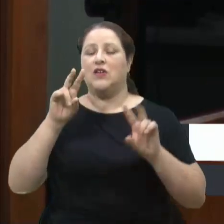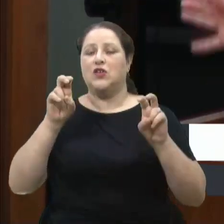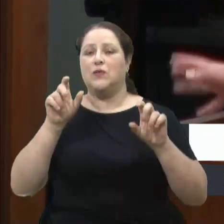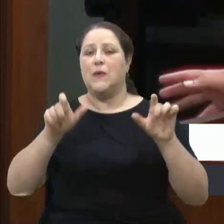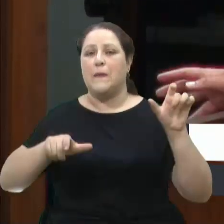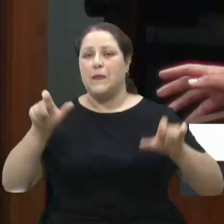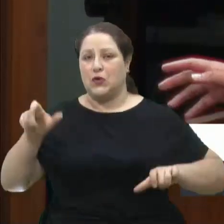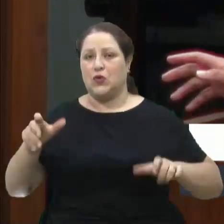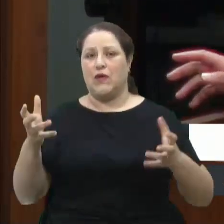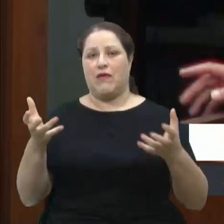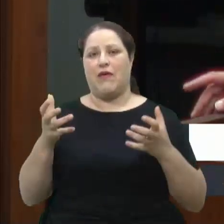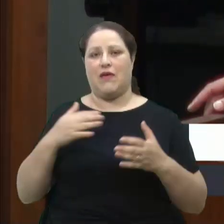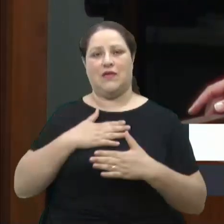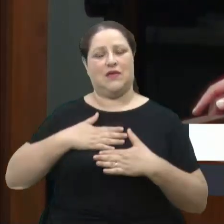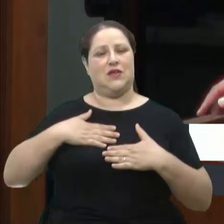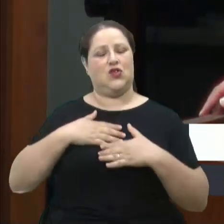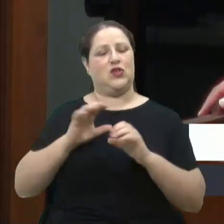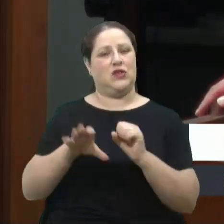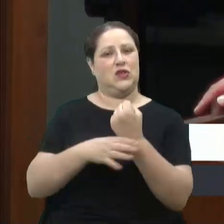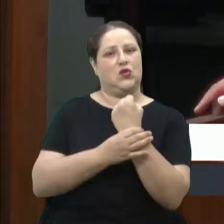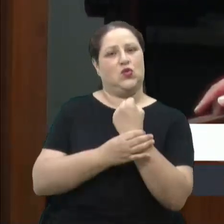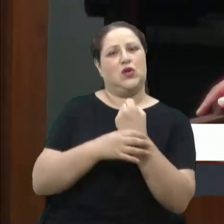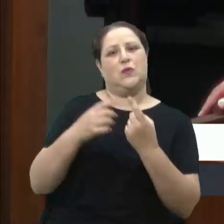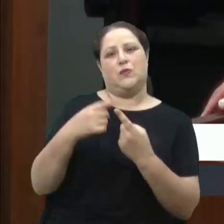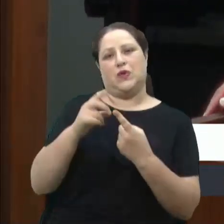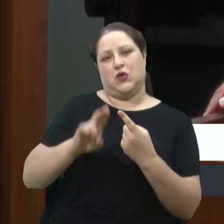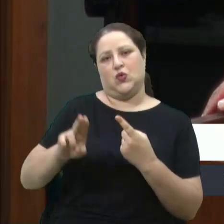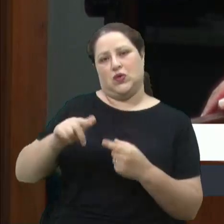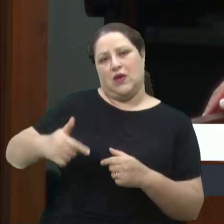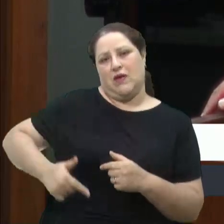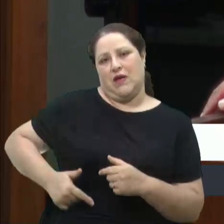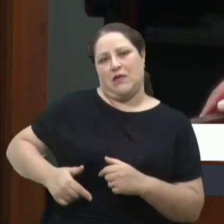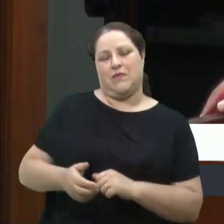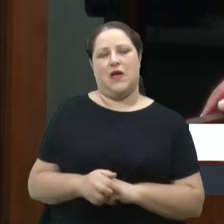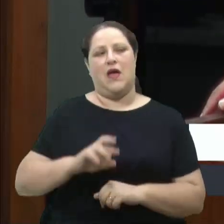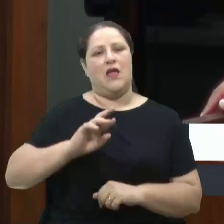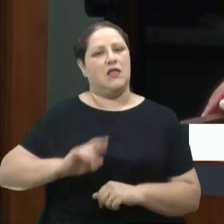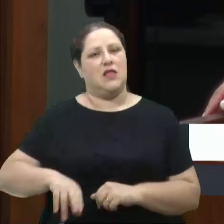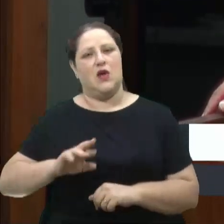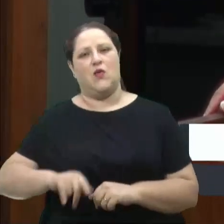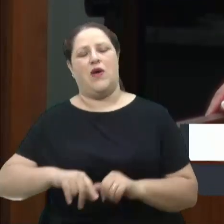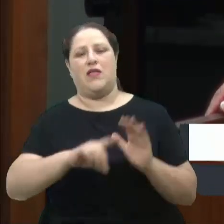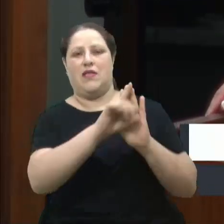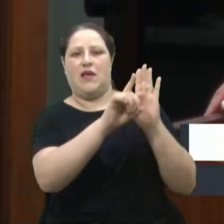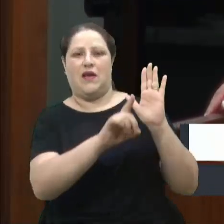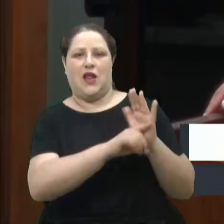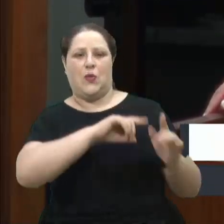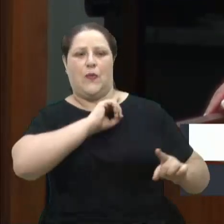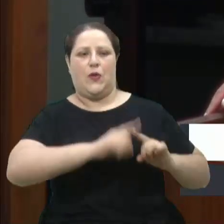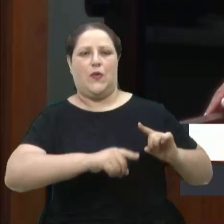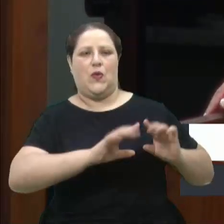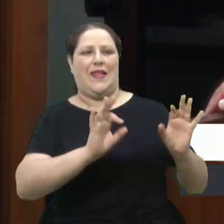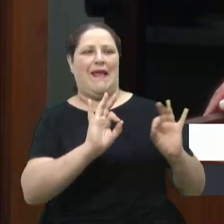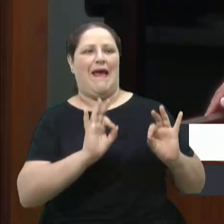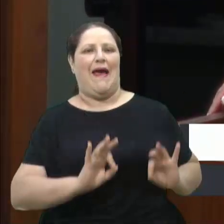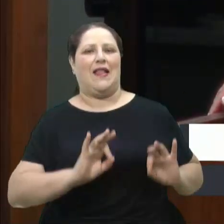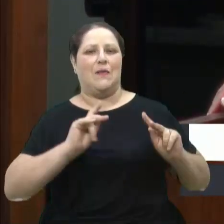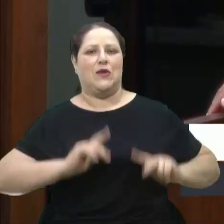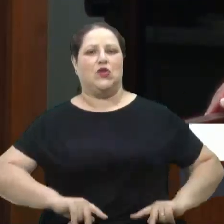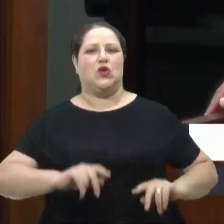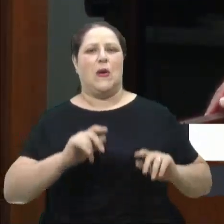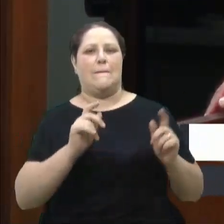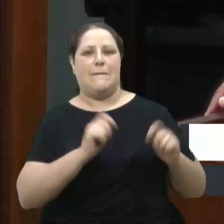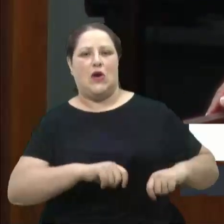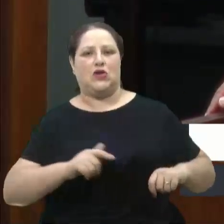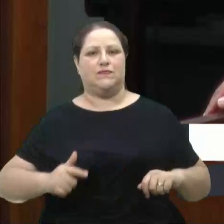se sentir seguras por ter uma arma, a gente não está falando de um decreto que proibiu. Não, ninguém mais pode ter arma nenhuma. As